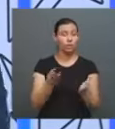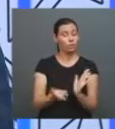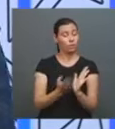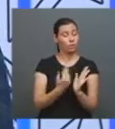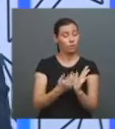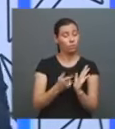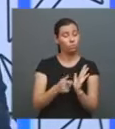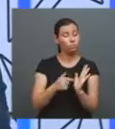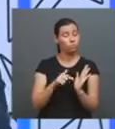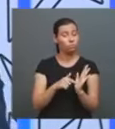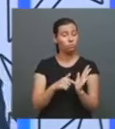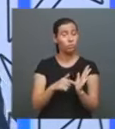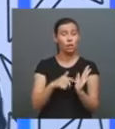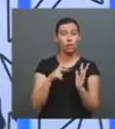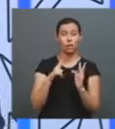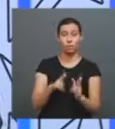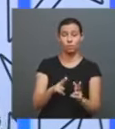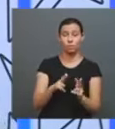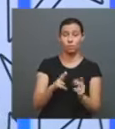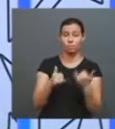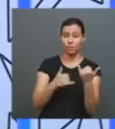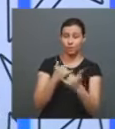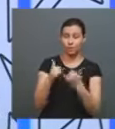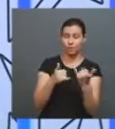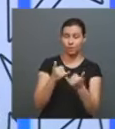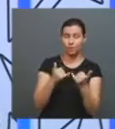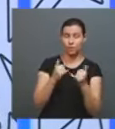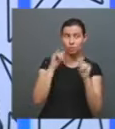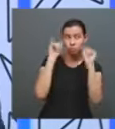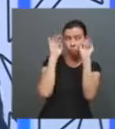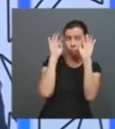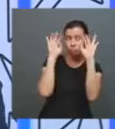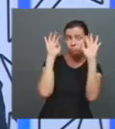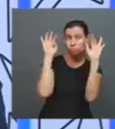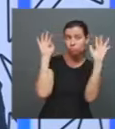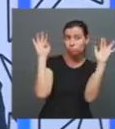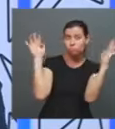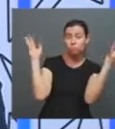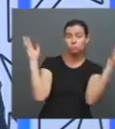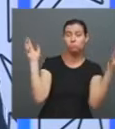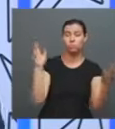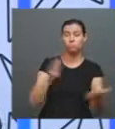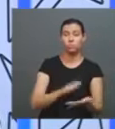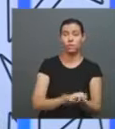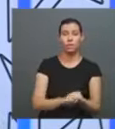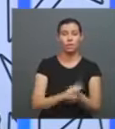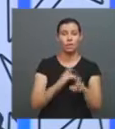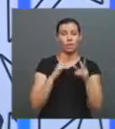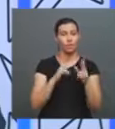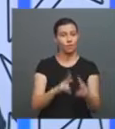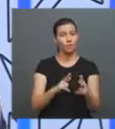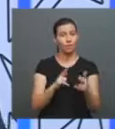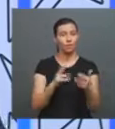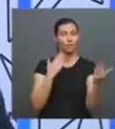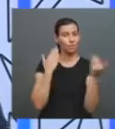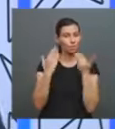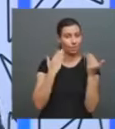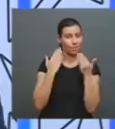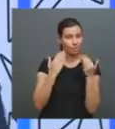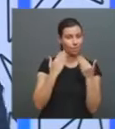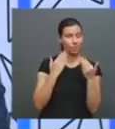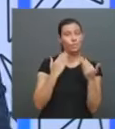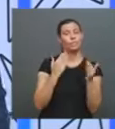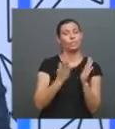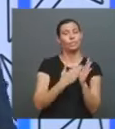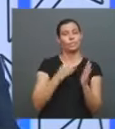mãos, é um pouco aquela brincadeira que é uma janela para outro mundo, né? O guarda-roupa de Narnia, para lembrar de C.S. Lewis, já que a gente